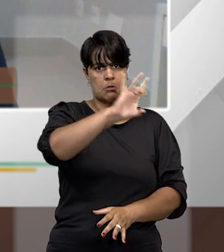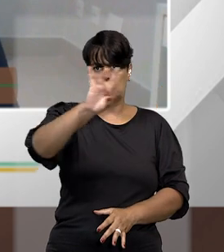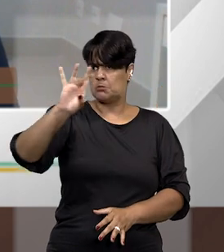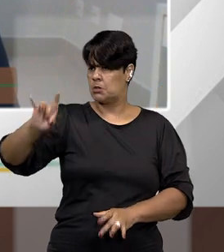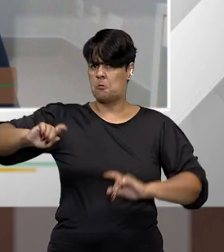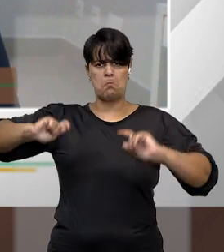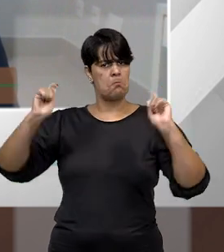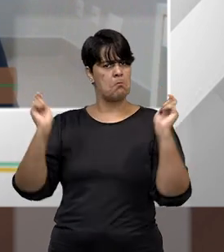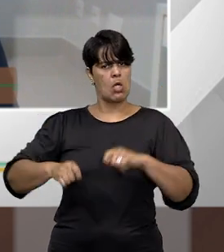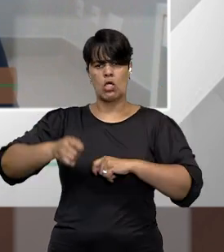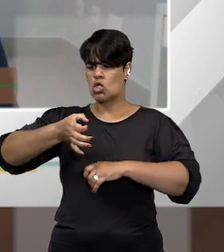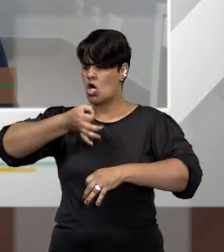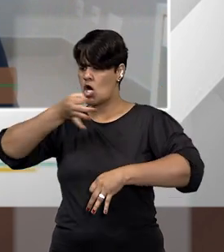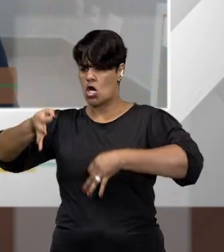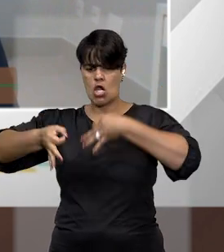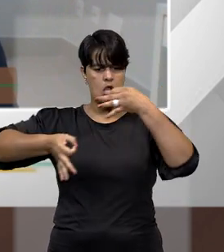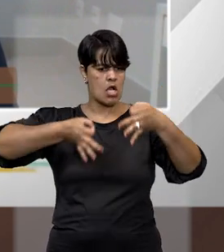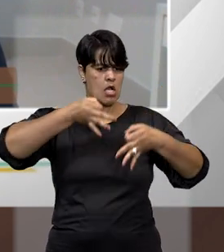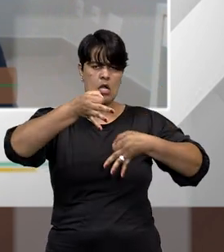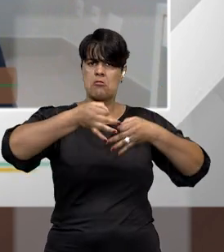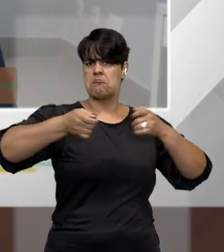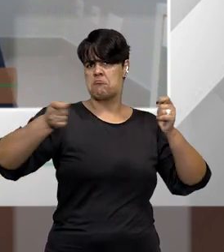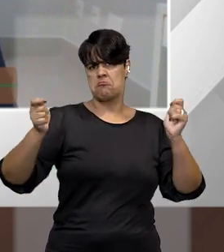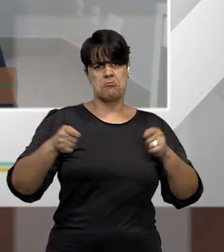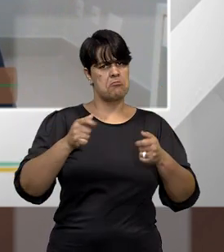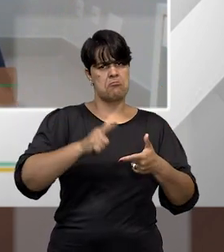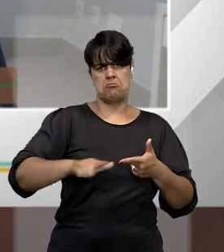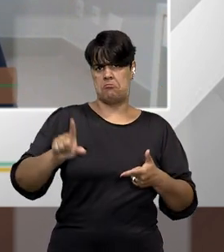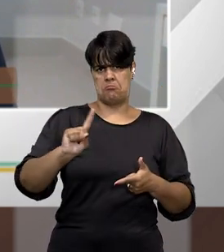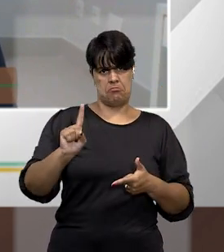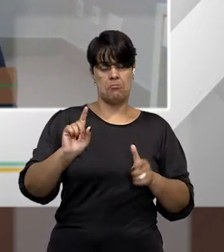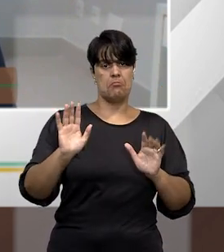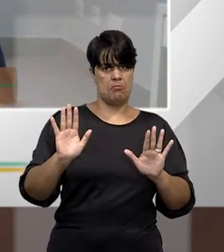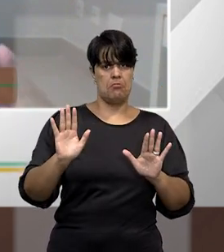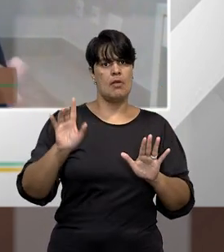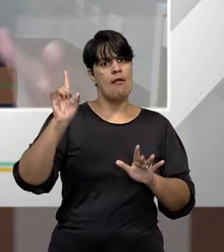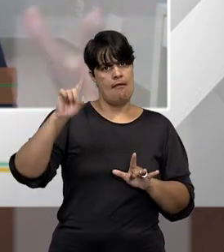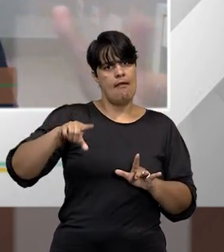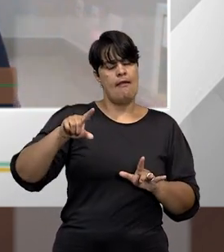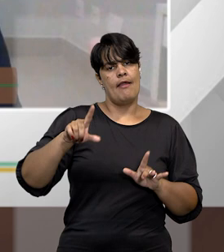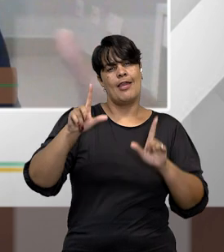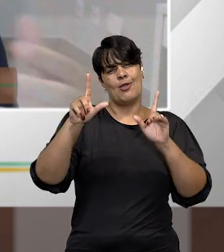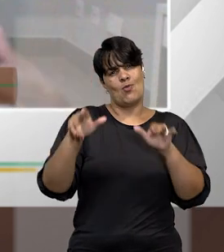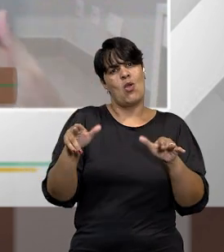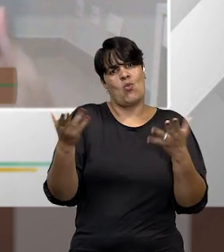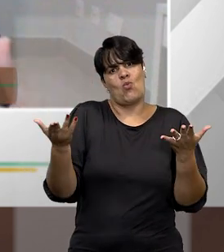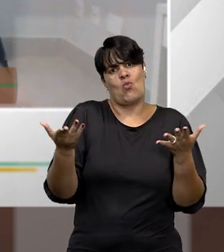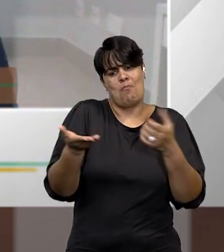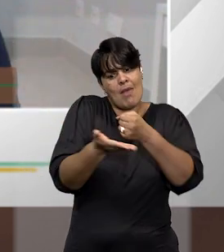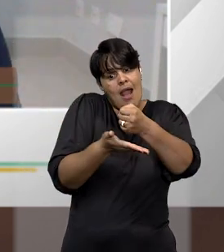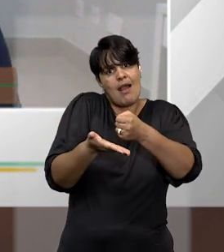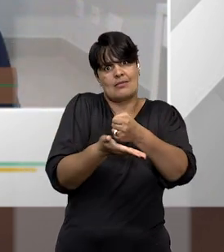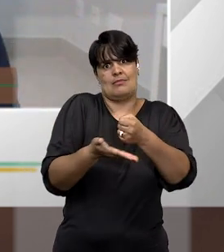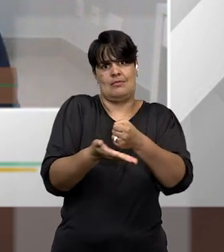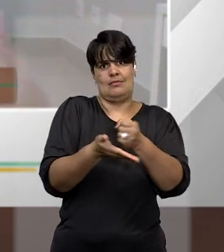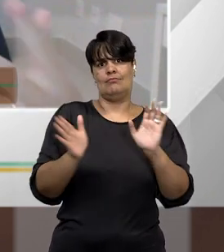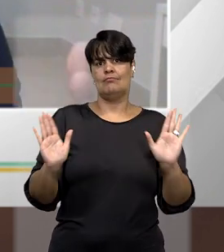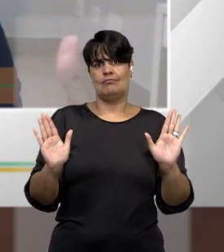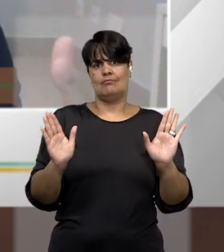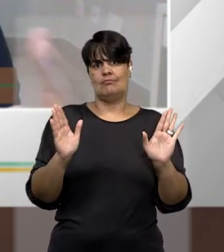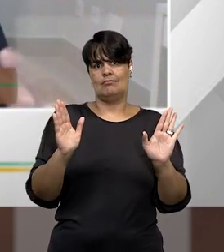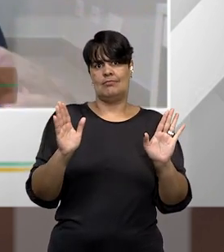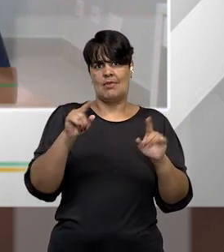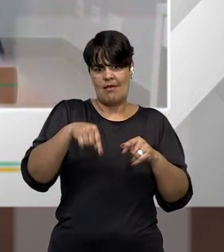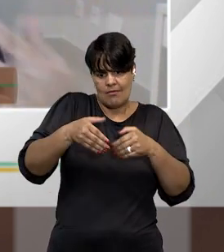isso é salutar para o desenvolvimento da democracia. Aliás, é um dos pilares, inclusive, é daqui que decorre a ideia da liberdade de